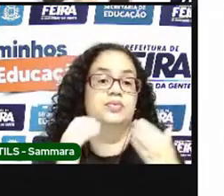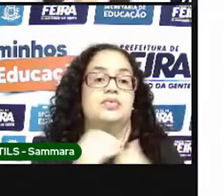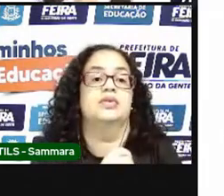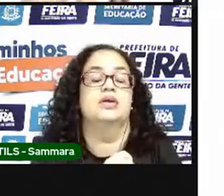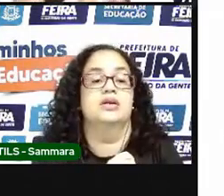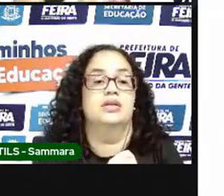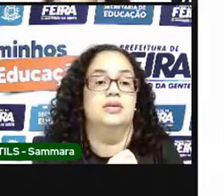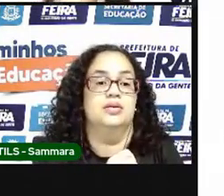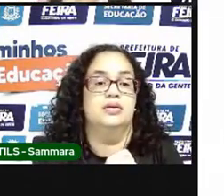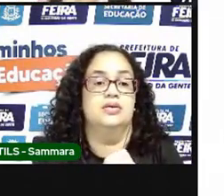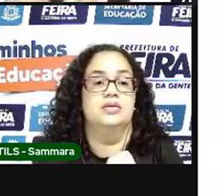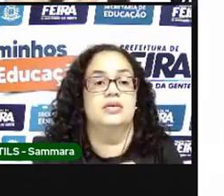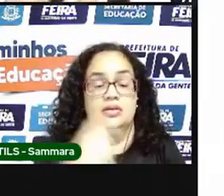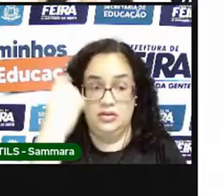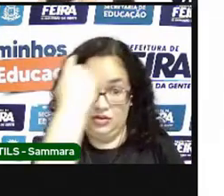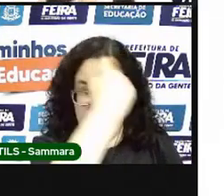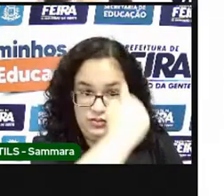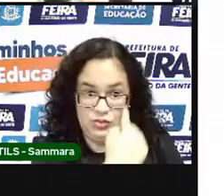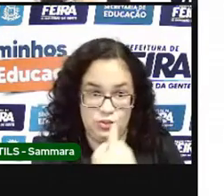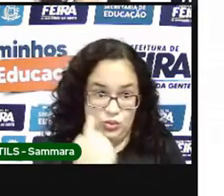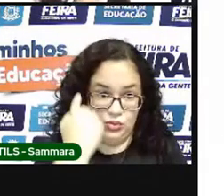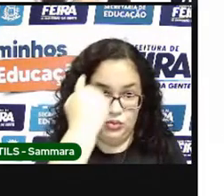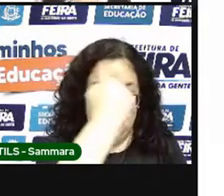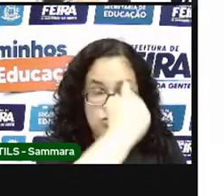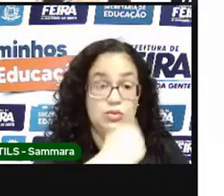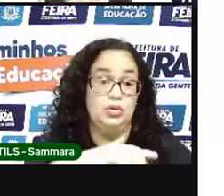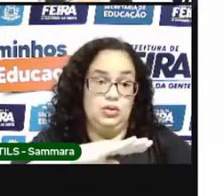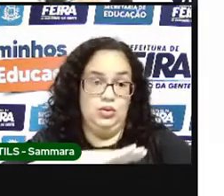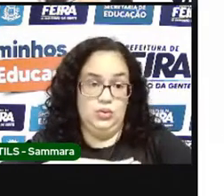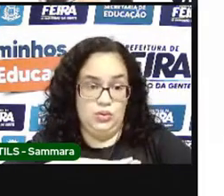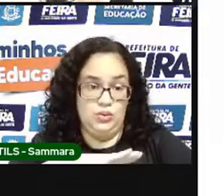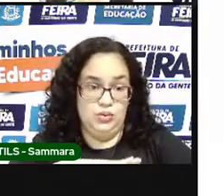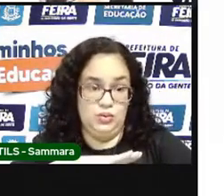face, né? e do meu corpo.